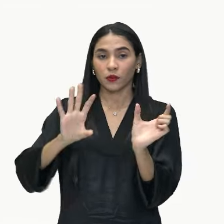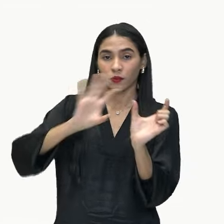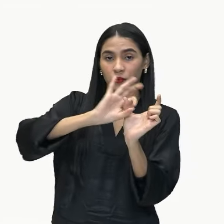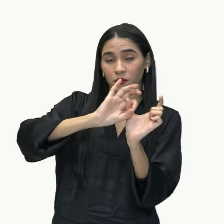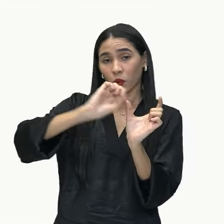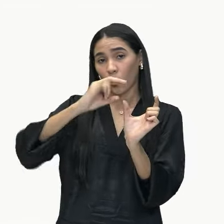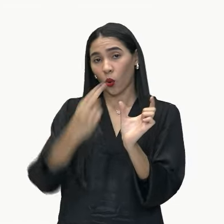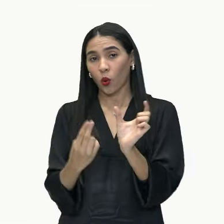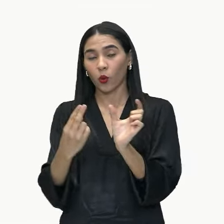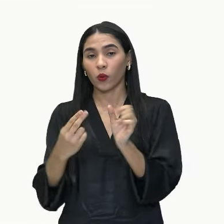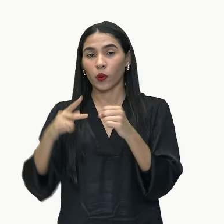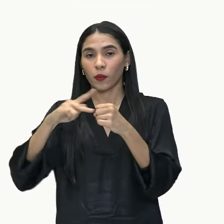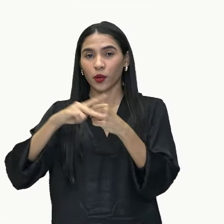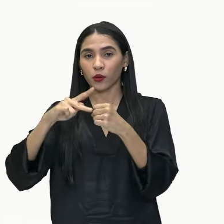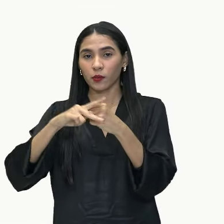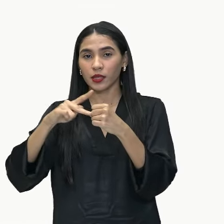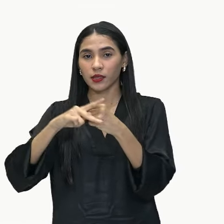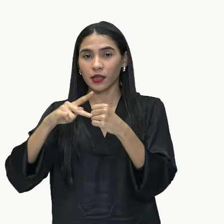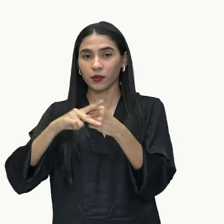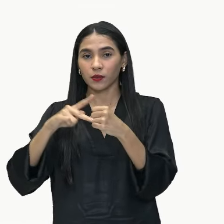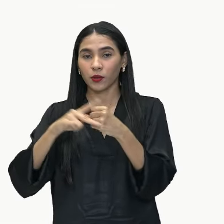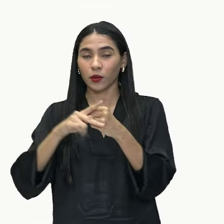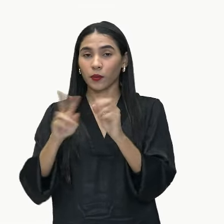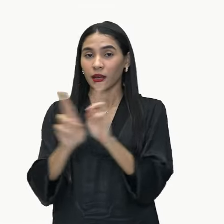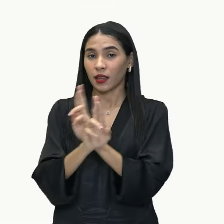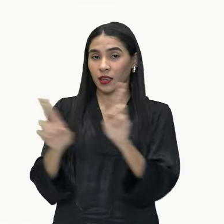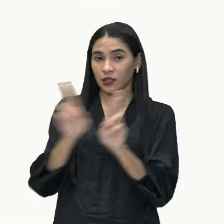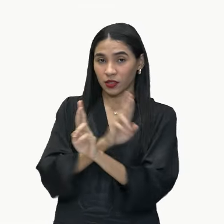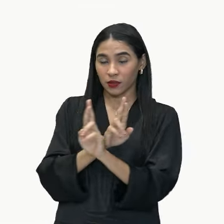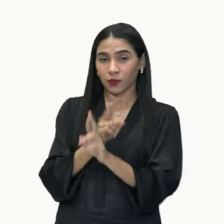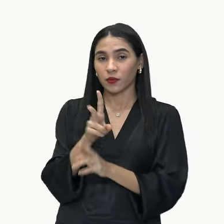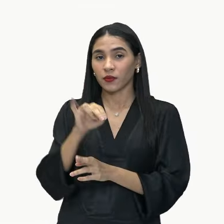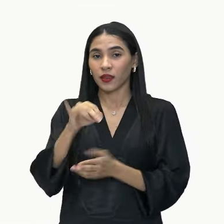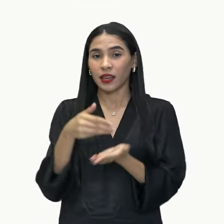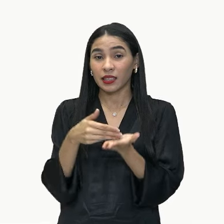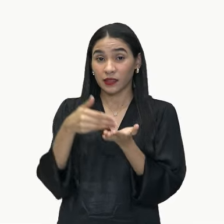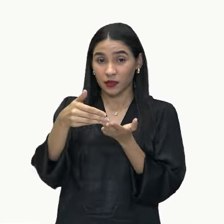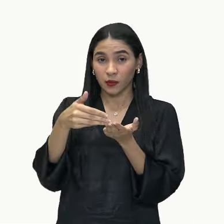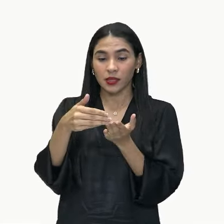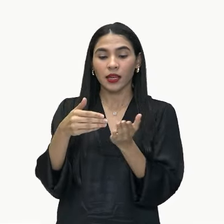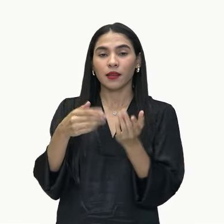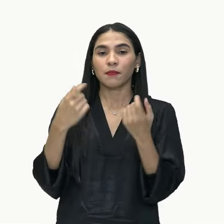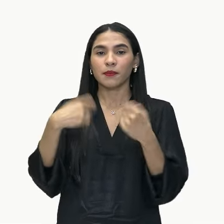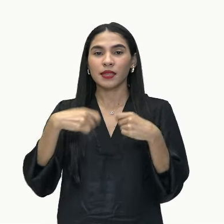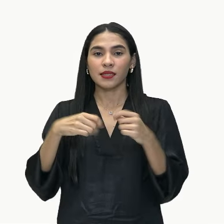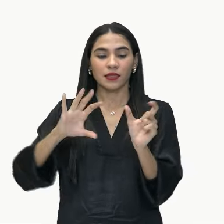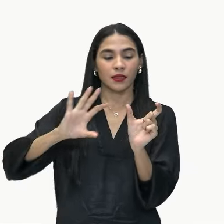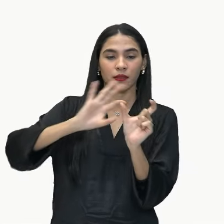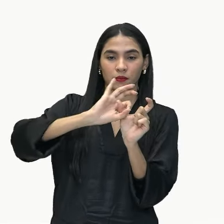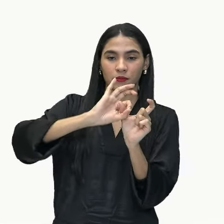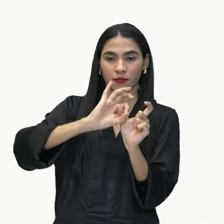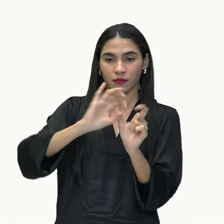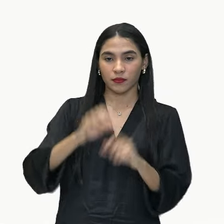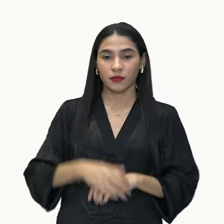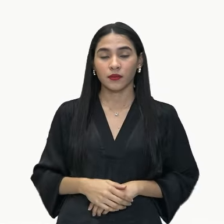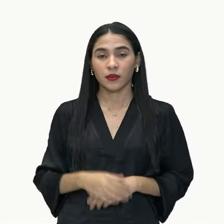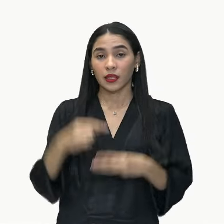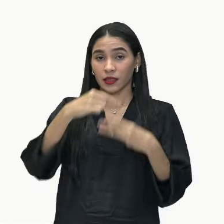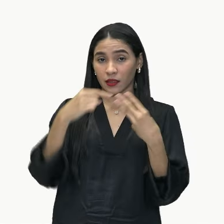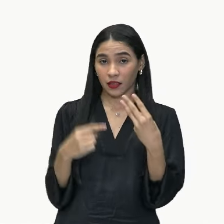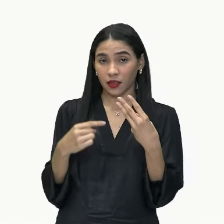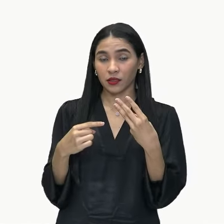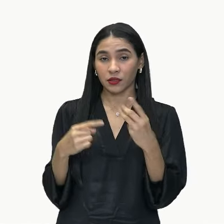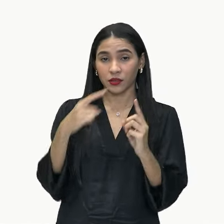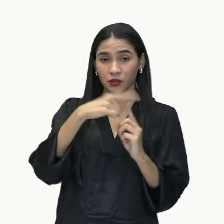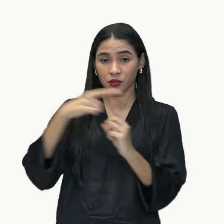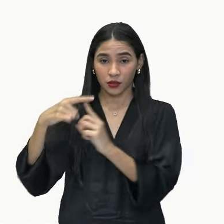por um pronome relativo, né? Então, vamos dizer assim, vai iniciar por um conectivo, ok? E elas podem ser de três tipos,